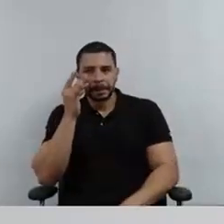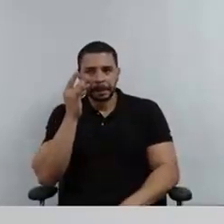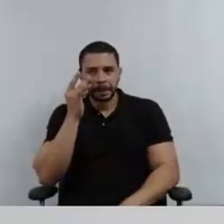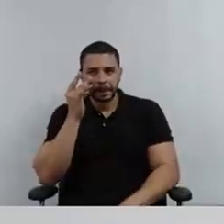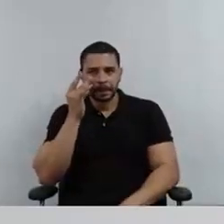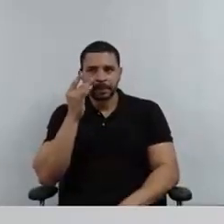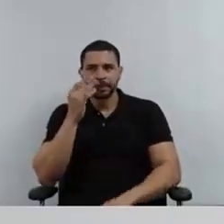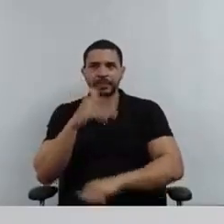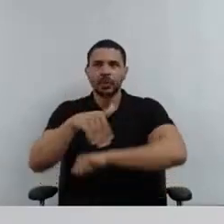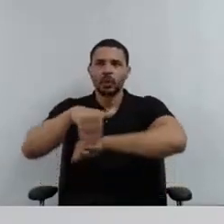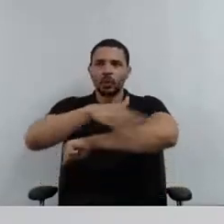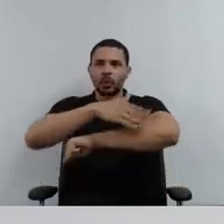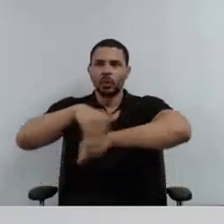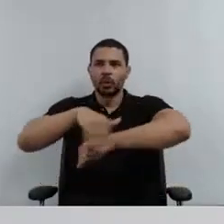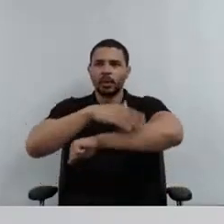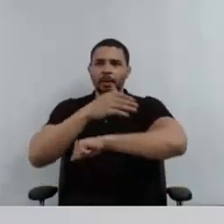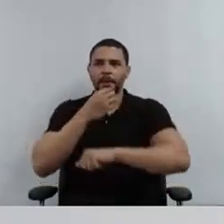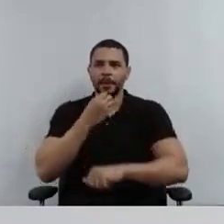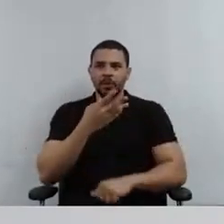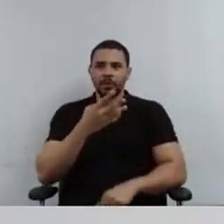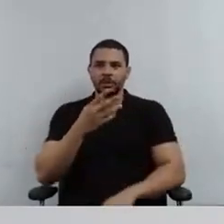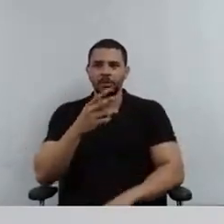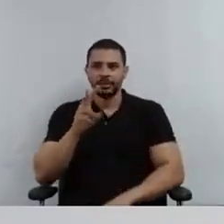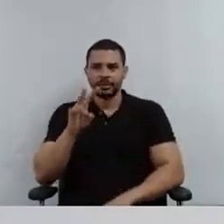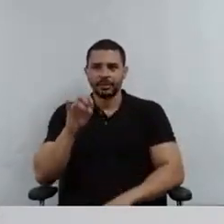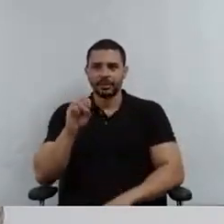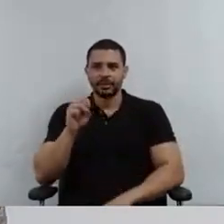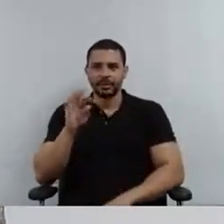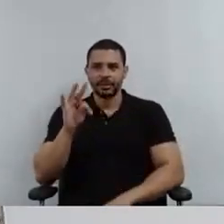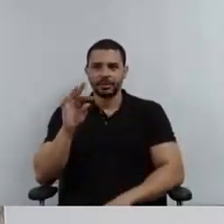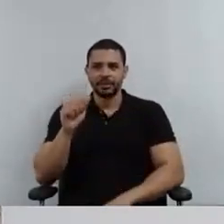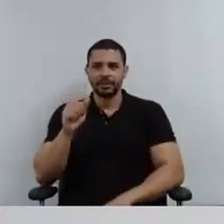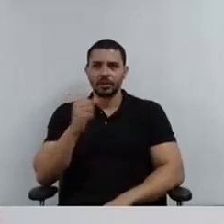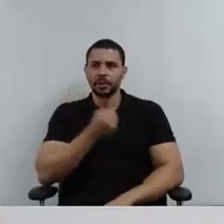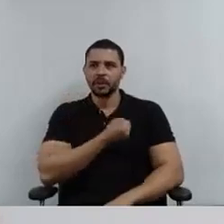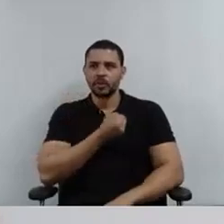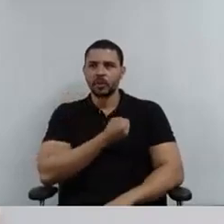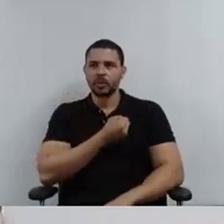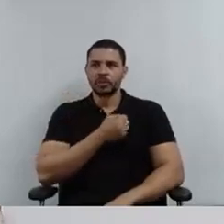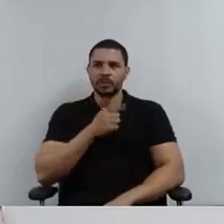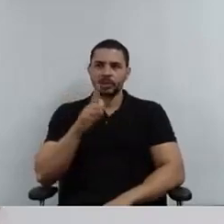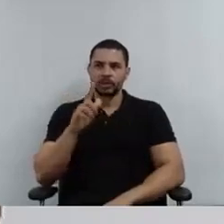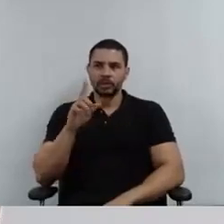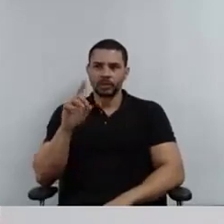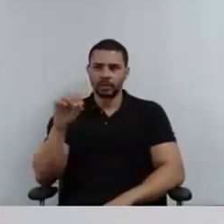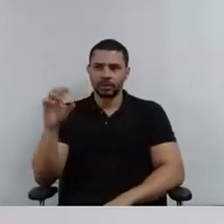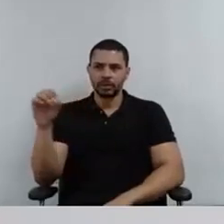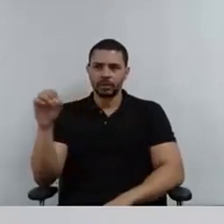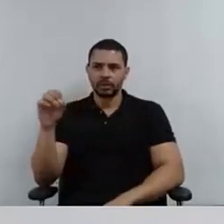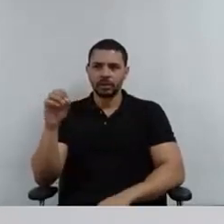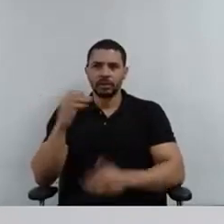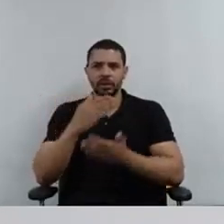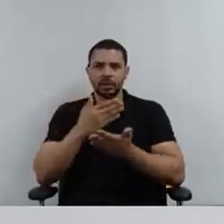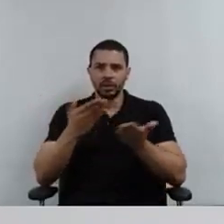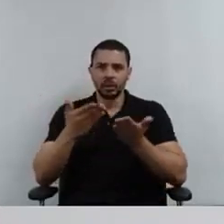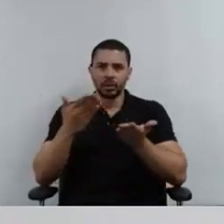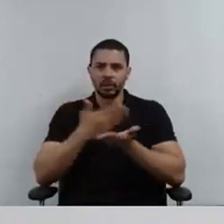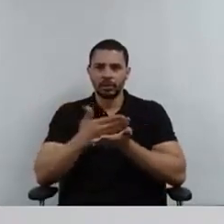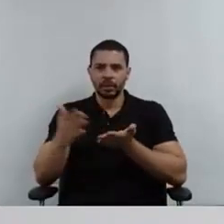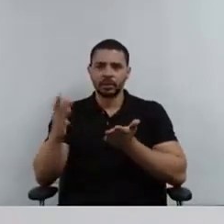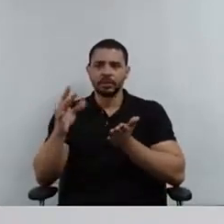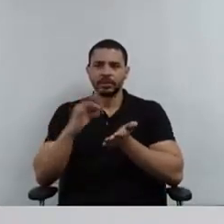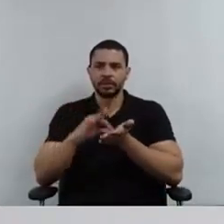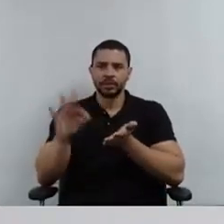200, por isso, duas boas-vindas, a Cristina Pereira de Oliveira, que é a primeira inscrita aqui, sim,